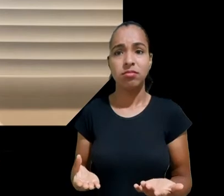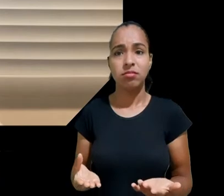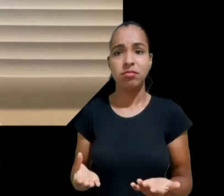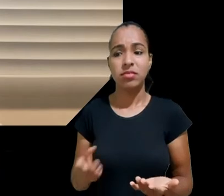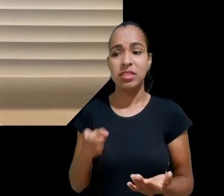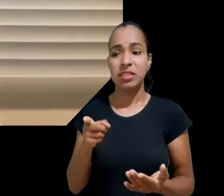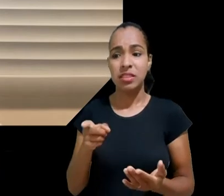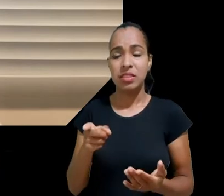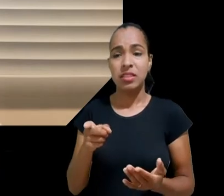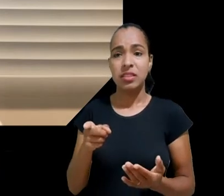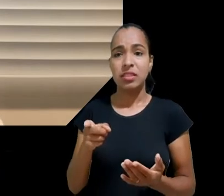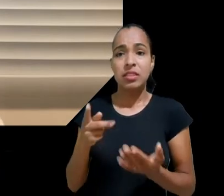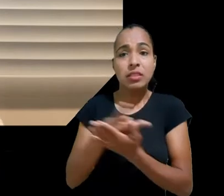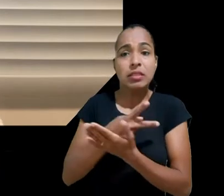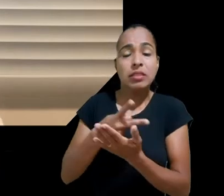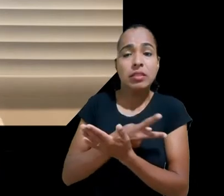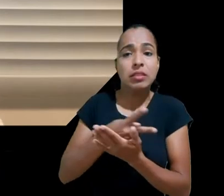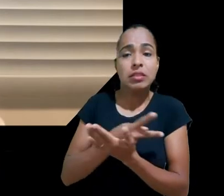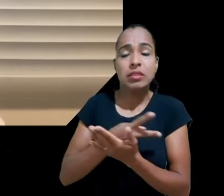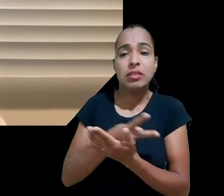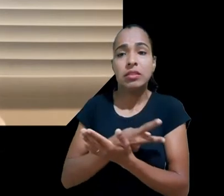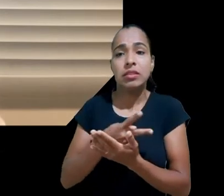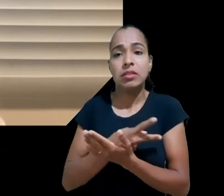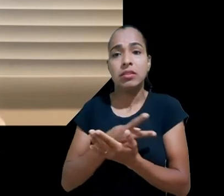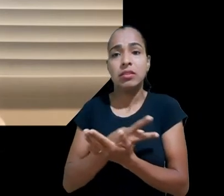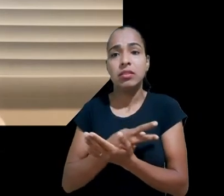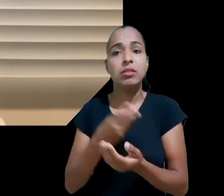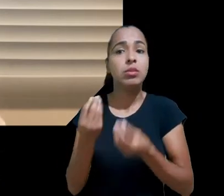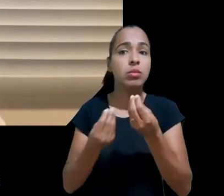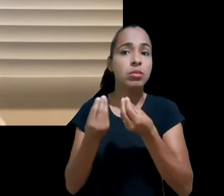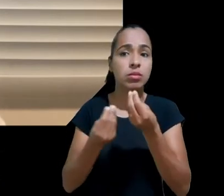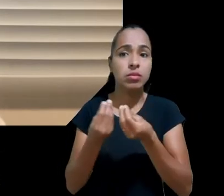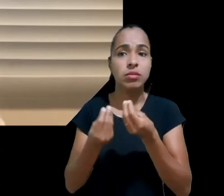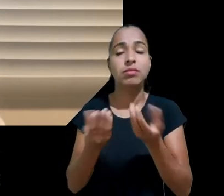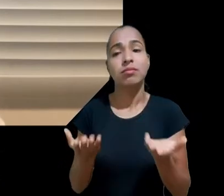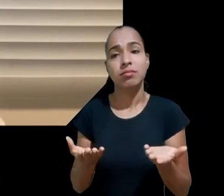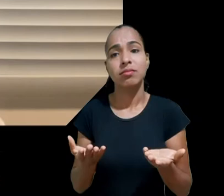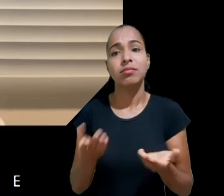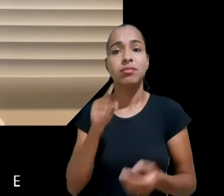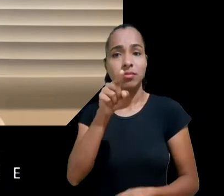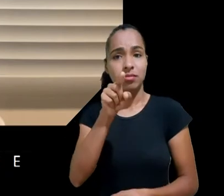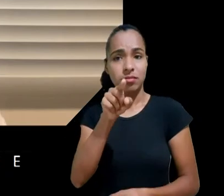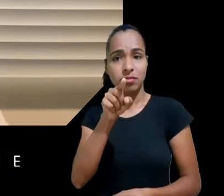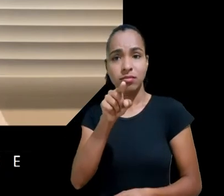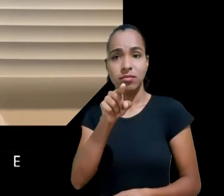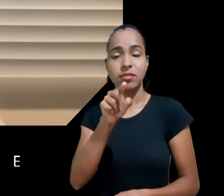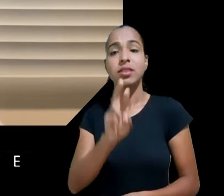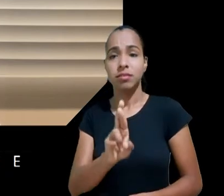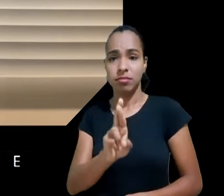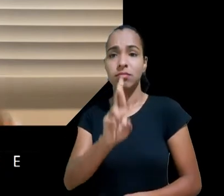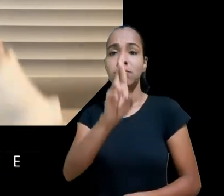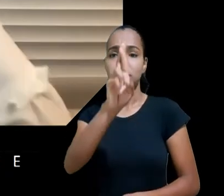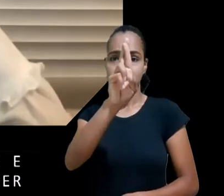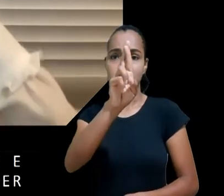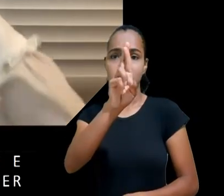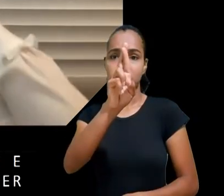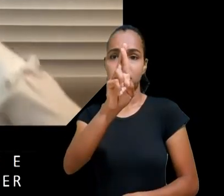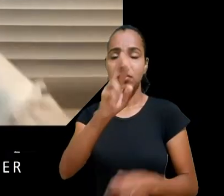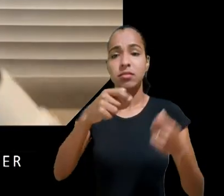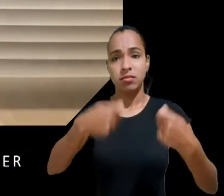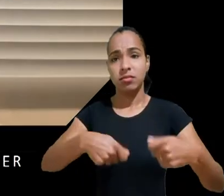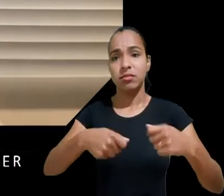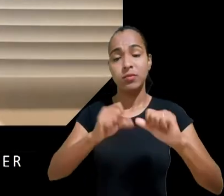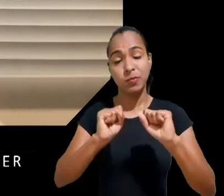crianças e dos adolescentes. Então, você vai ser também responsável por essa ilicitude, vai ter que sofrer